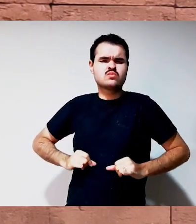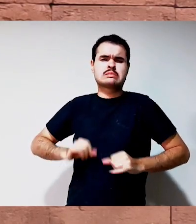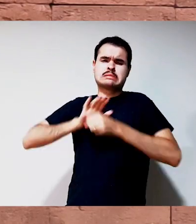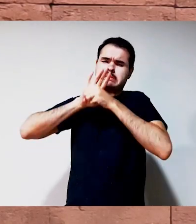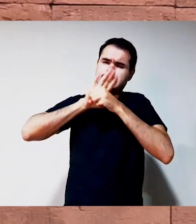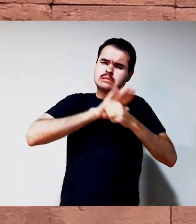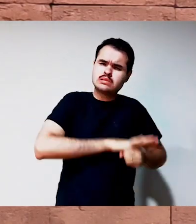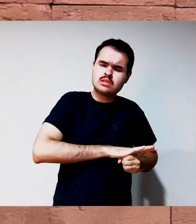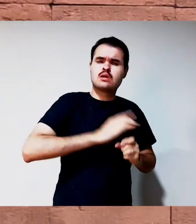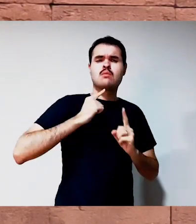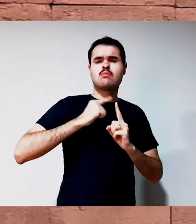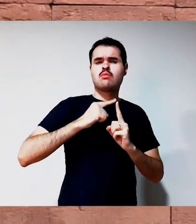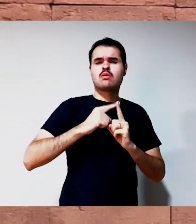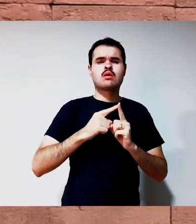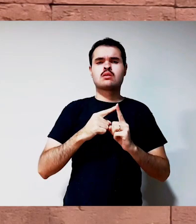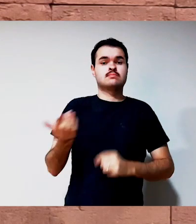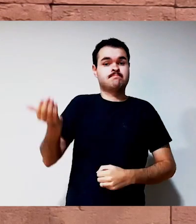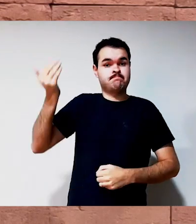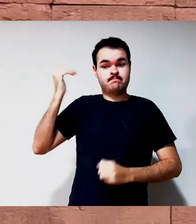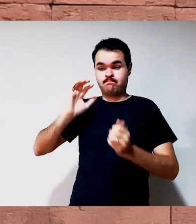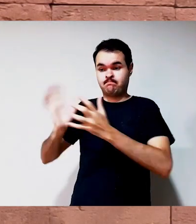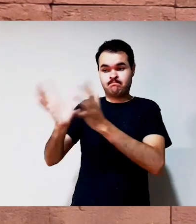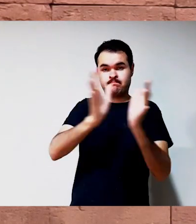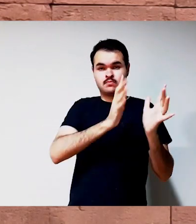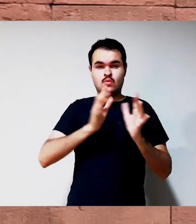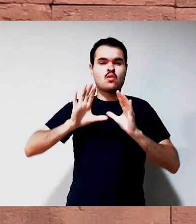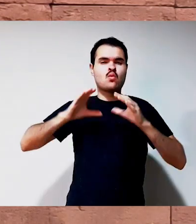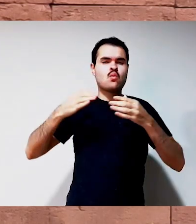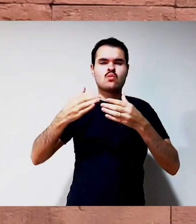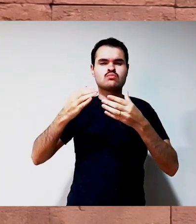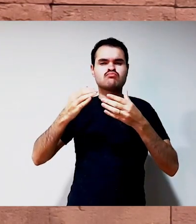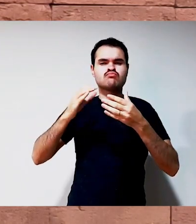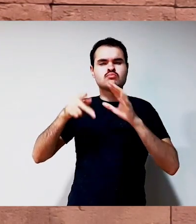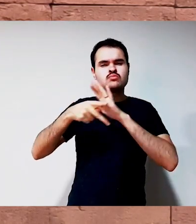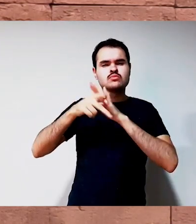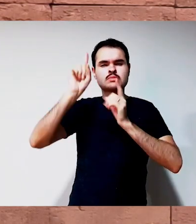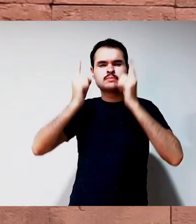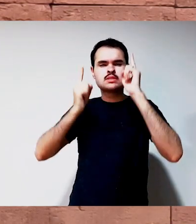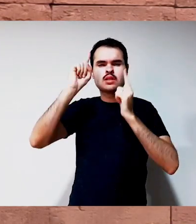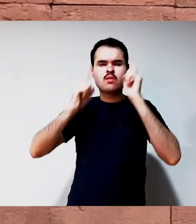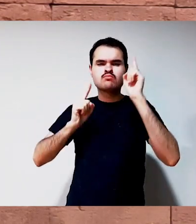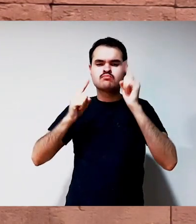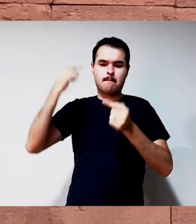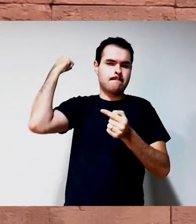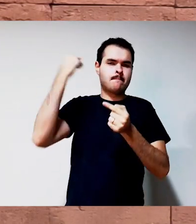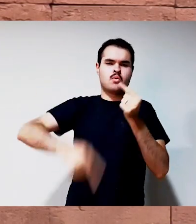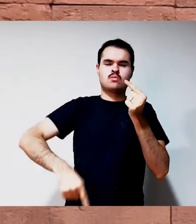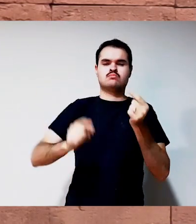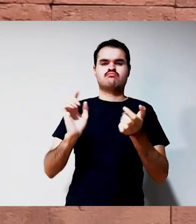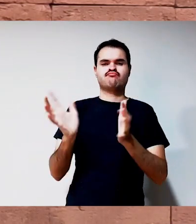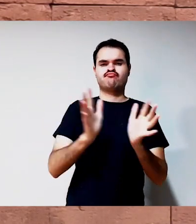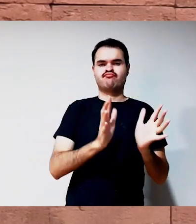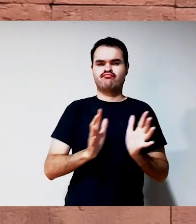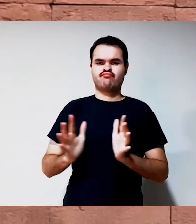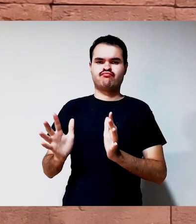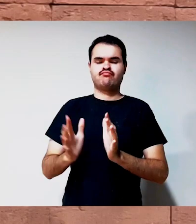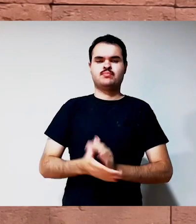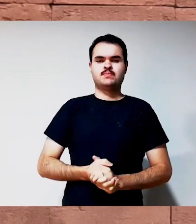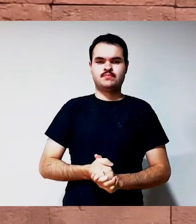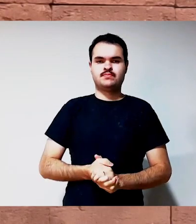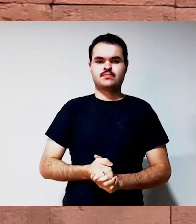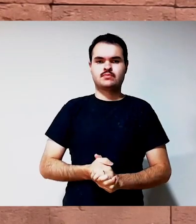contar um pouco da história do Congresso por meio de um material didático e acessível. Essa HQ, ela tem uma versão